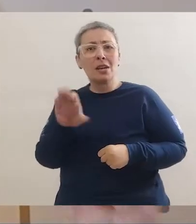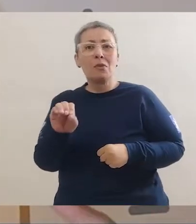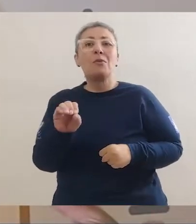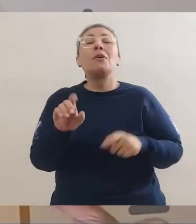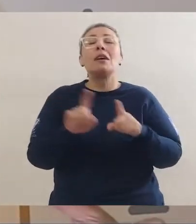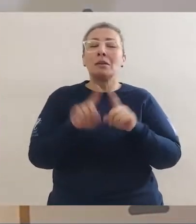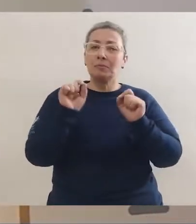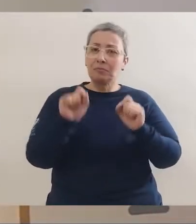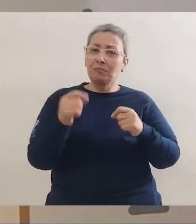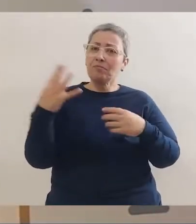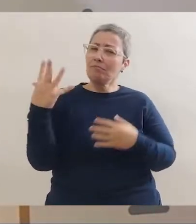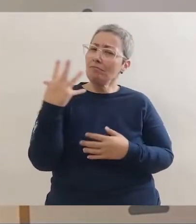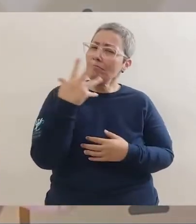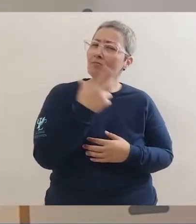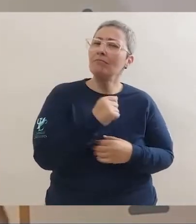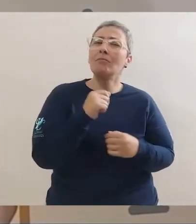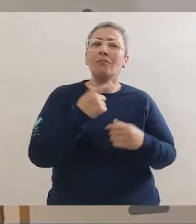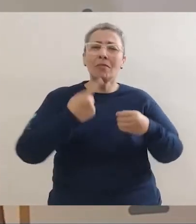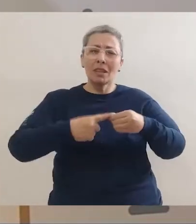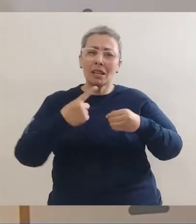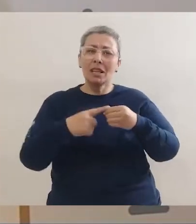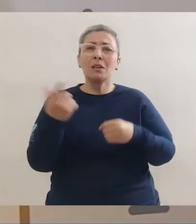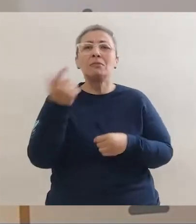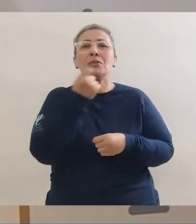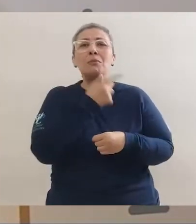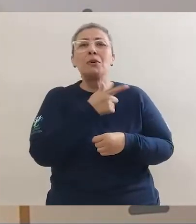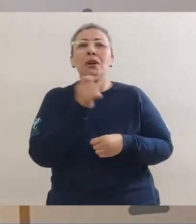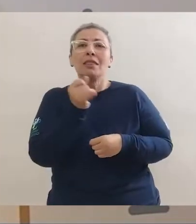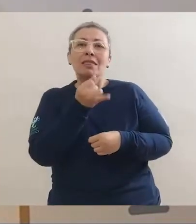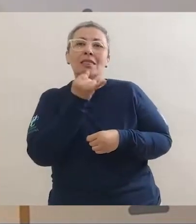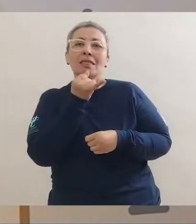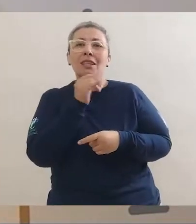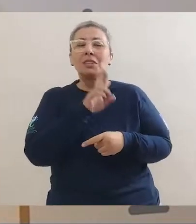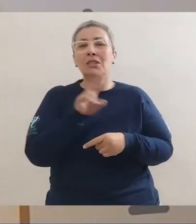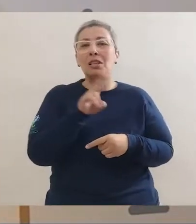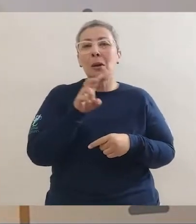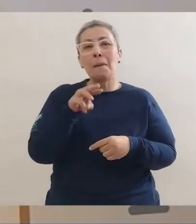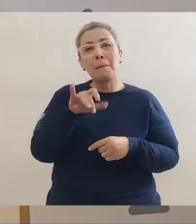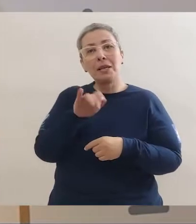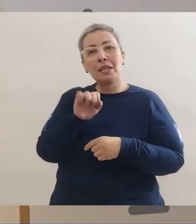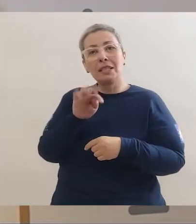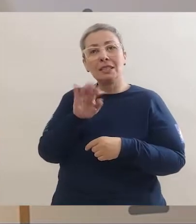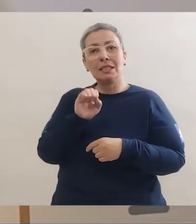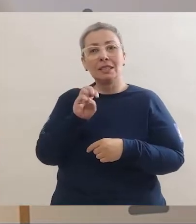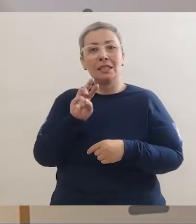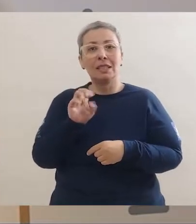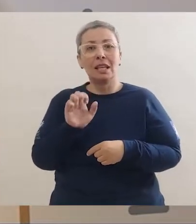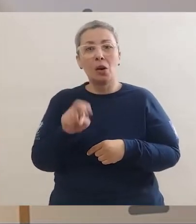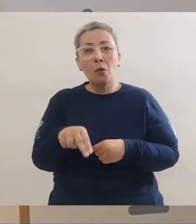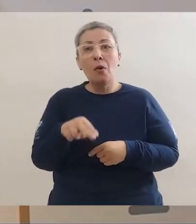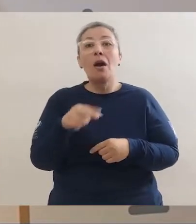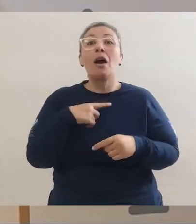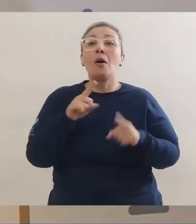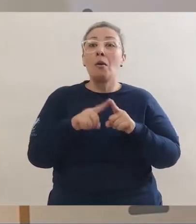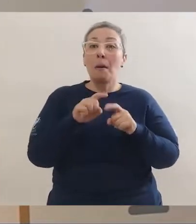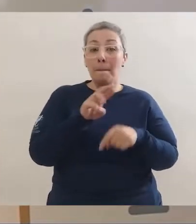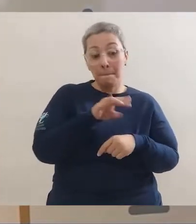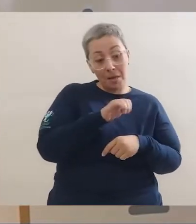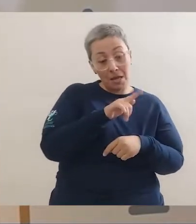manguezais. Por isso, essa belíssima cidade ganhou um apelido. Sabe qual? Mangue Town.